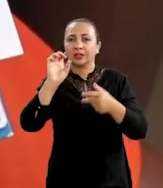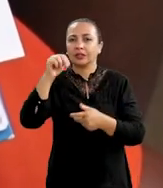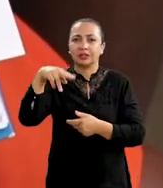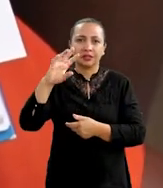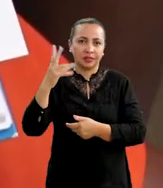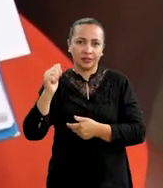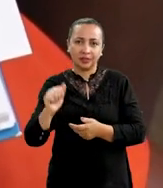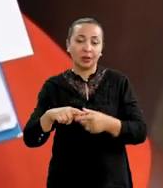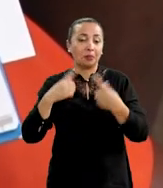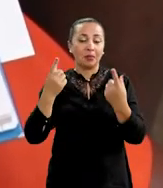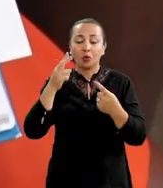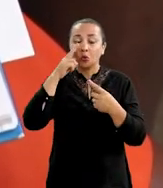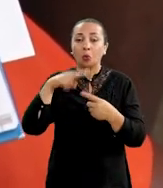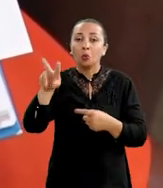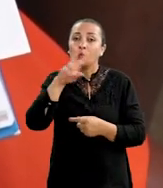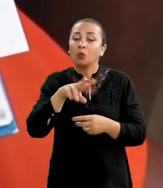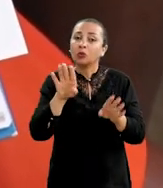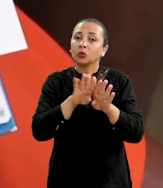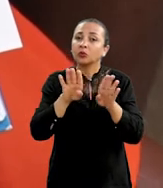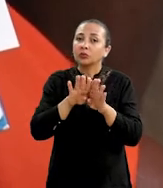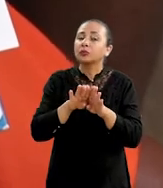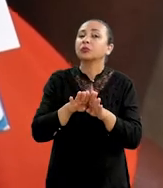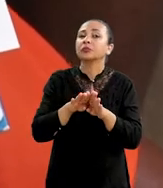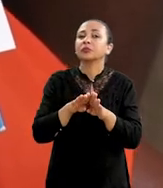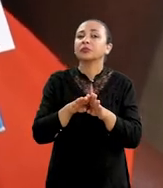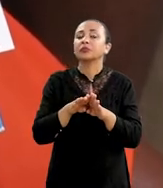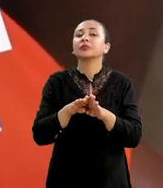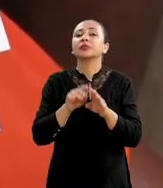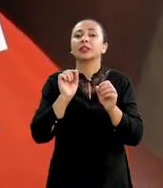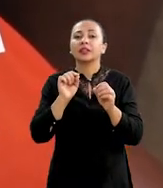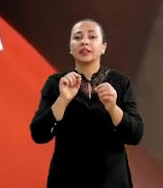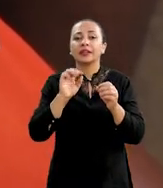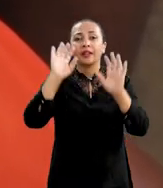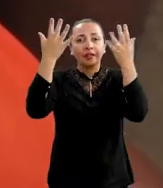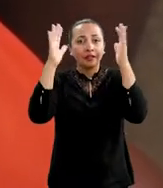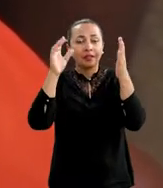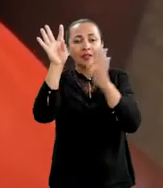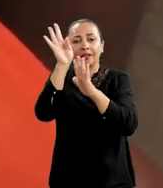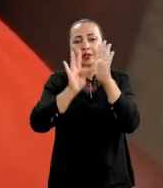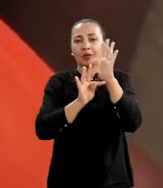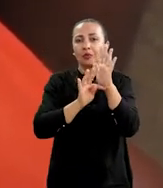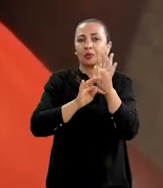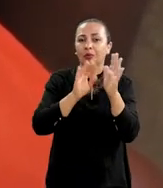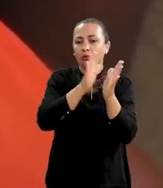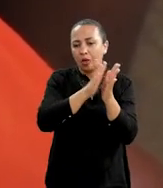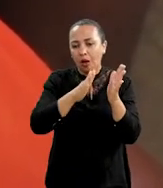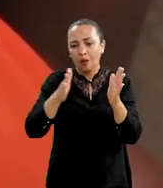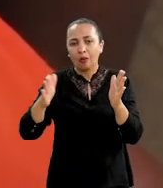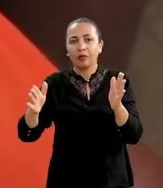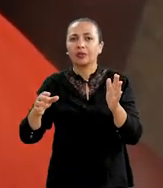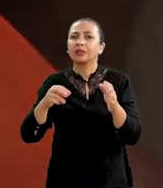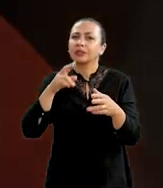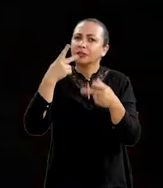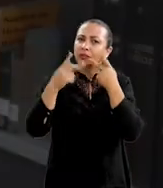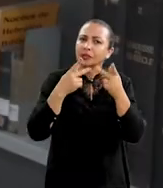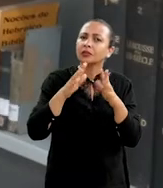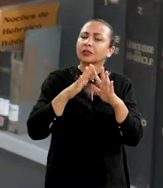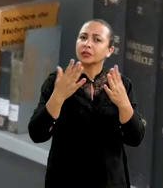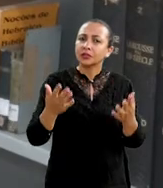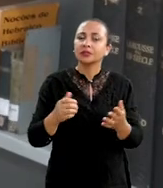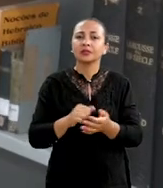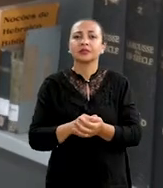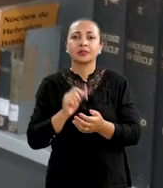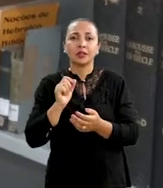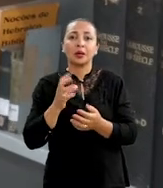esses processos, mas a gente observou que na análise textual que foi feita no decorrer do processo, eles relataram isso, que